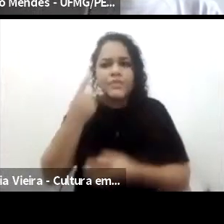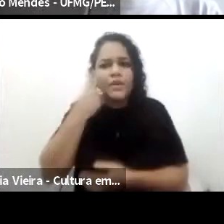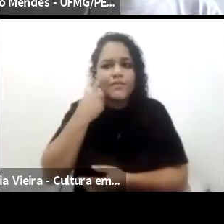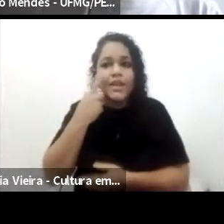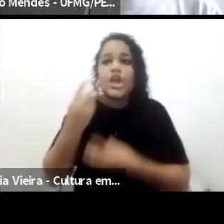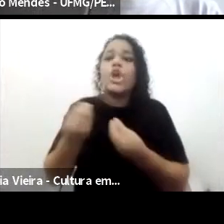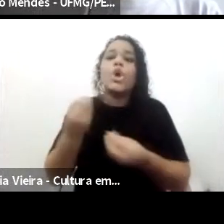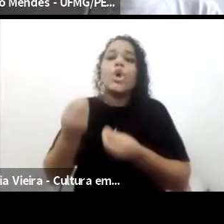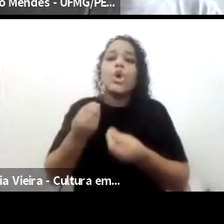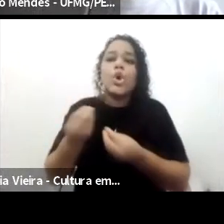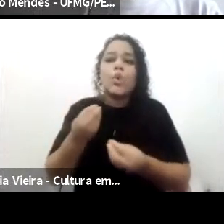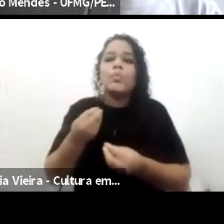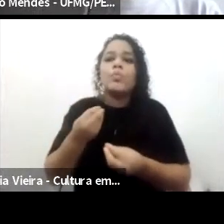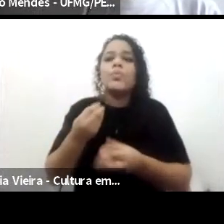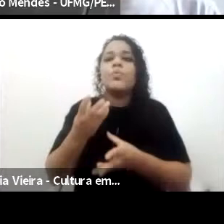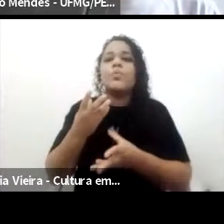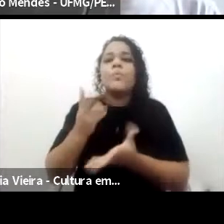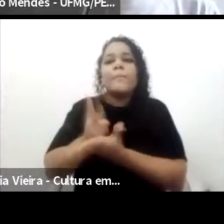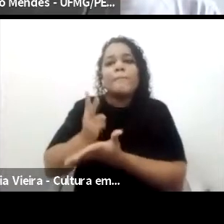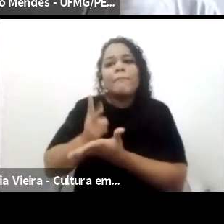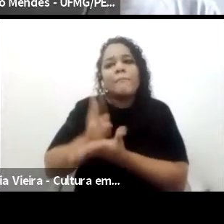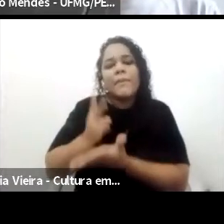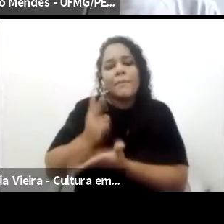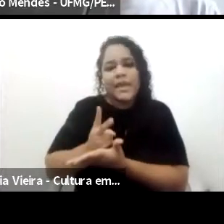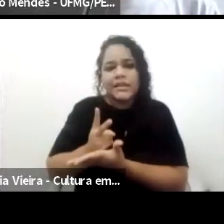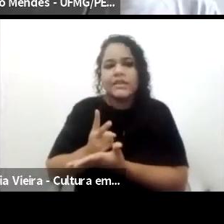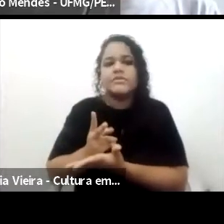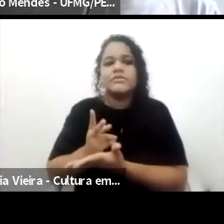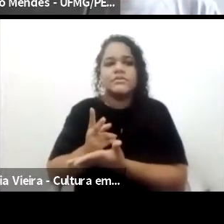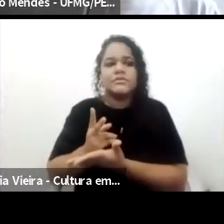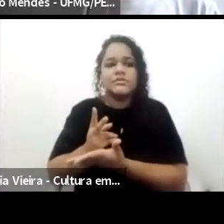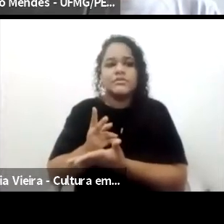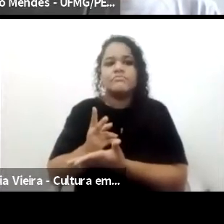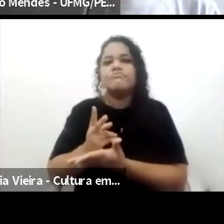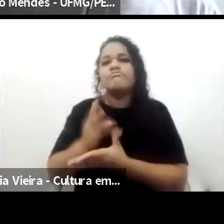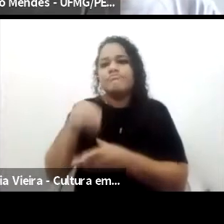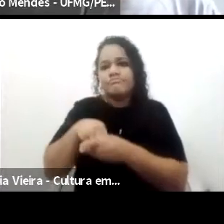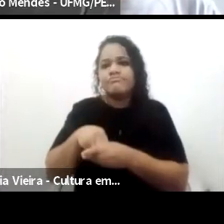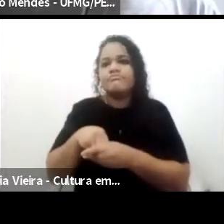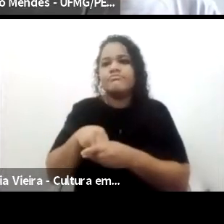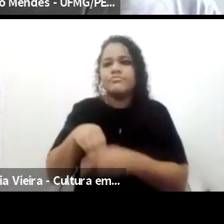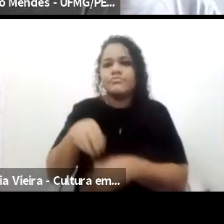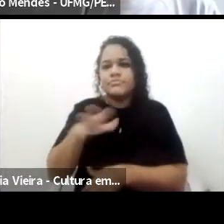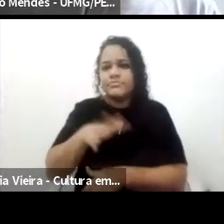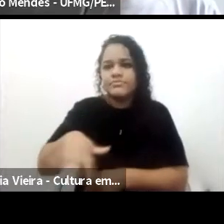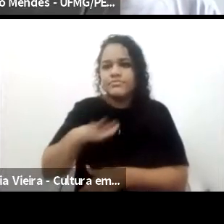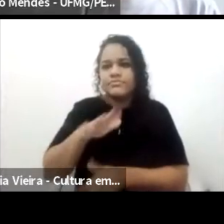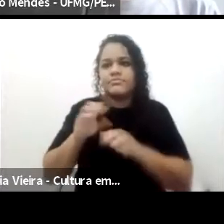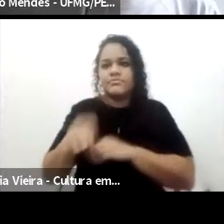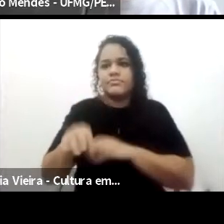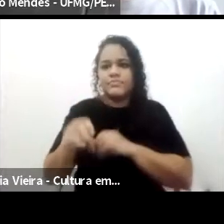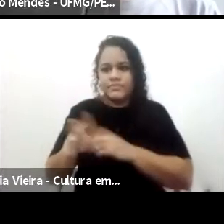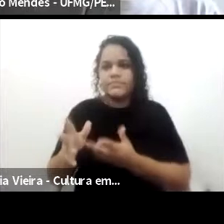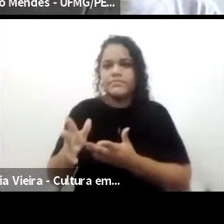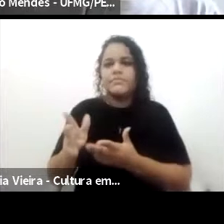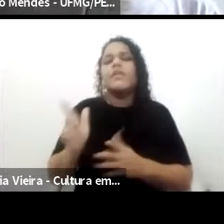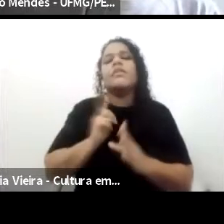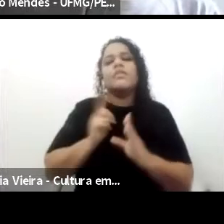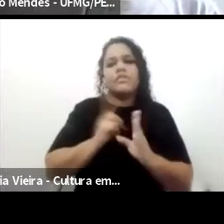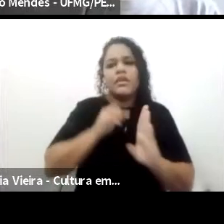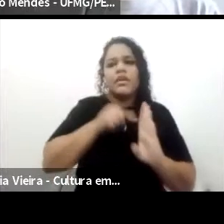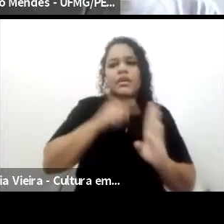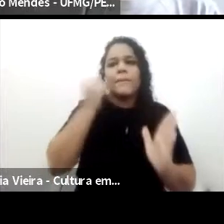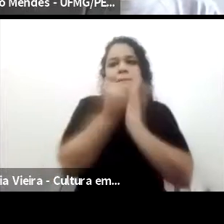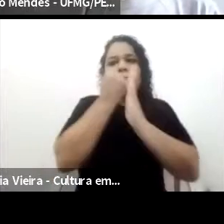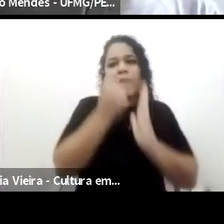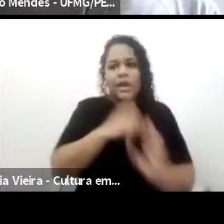que permanece e que vão muitas vezes além desse marco da independência. Embora a gente tenha o marco, embora a gente tenha